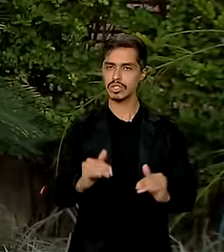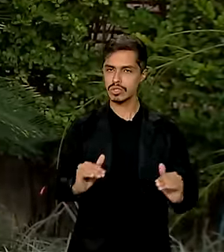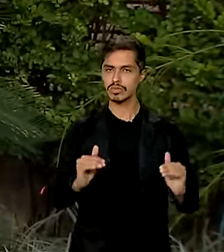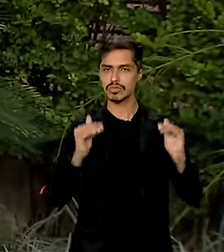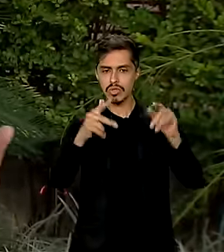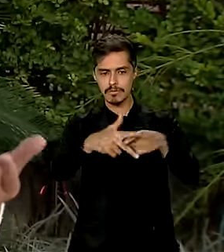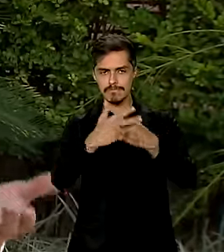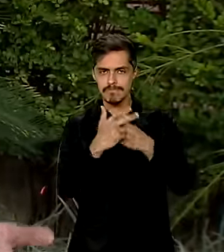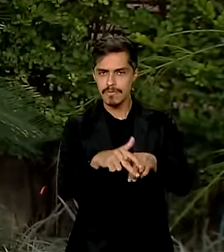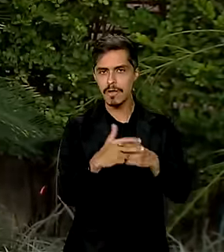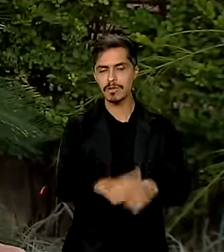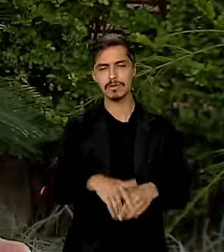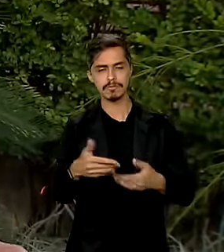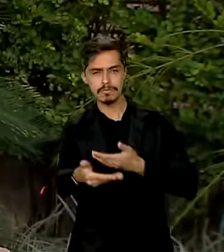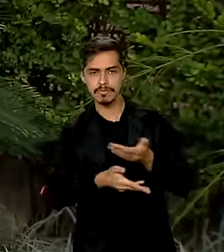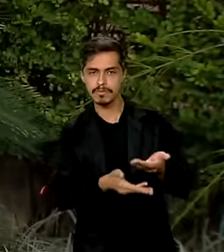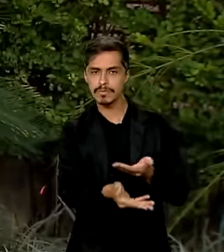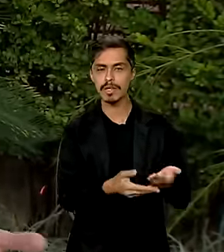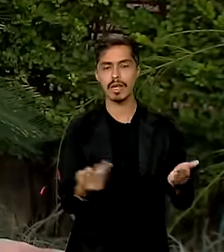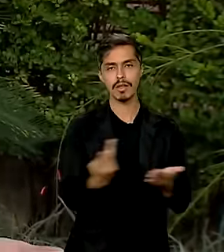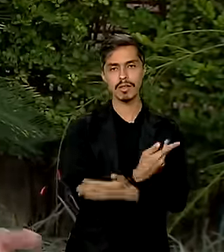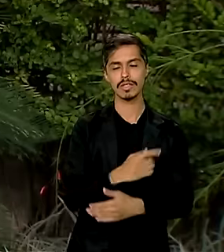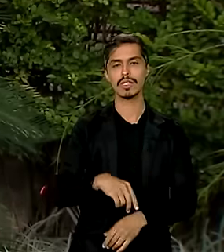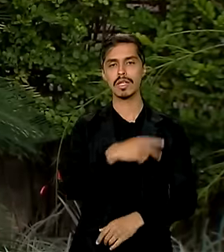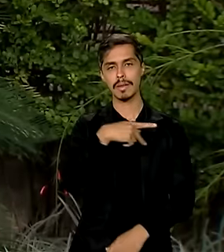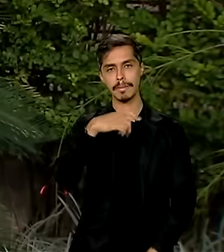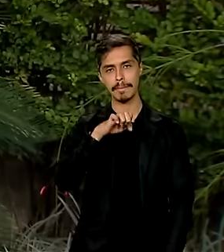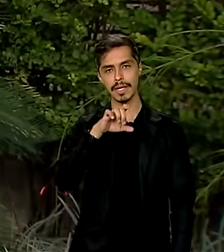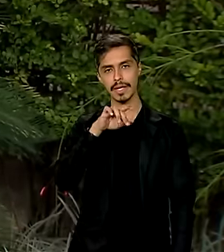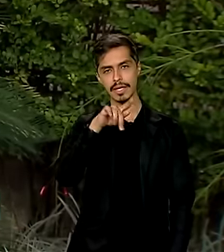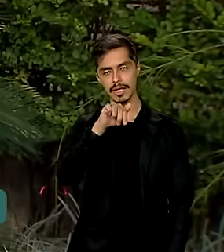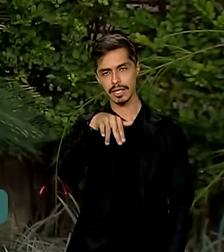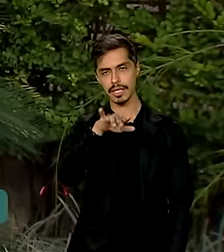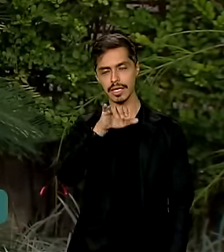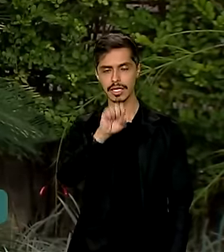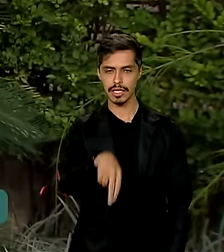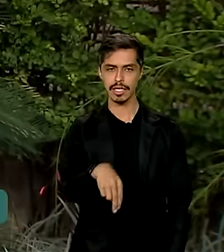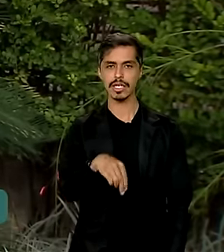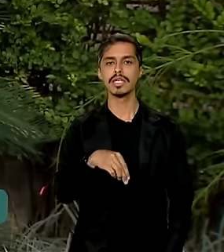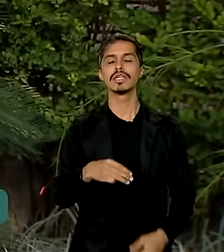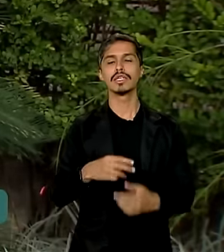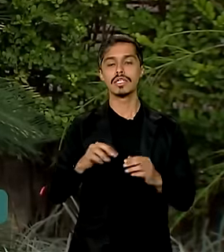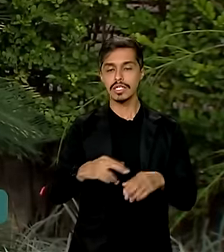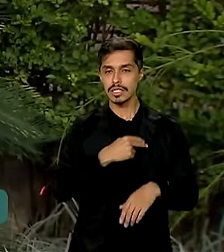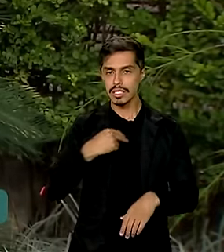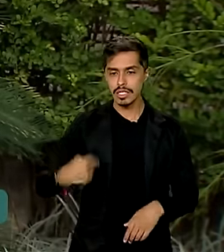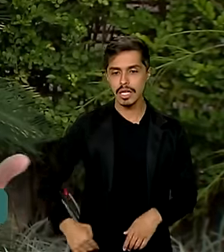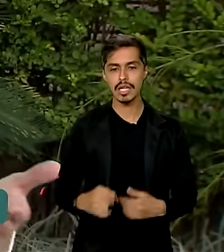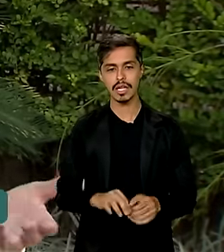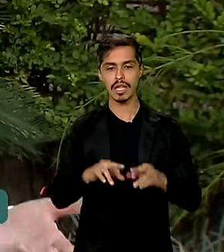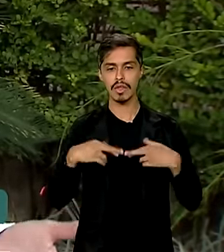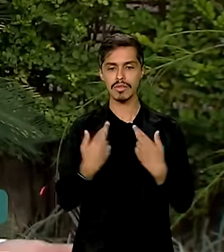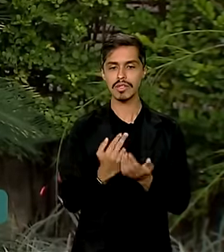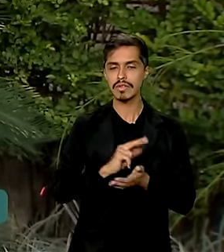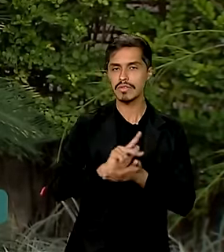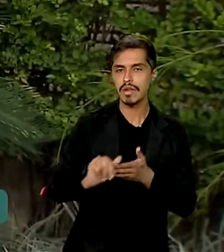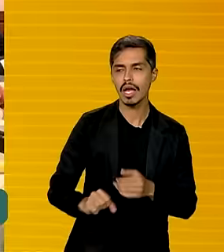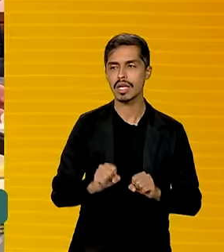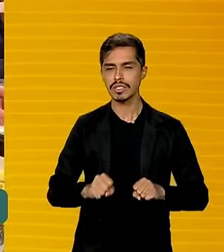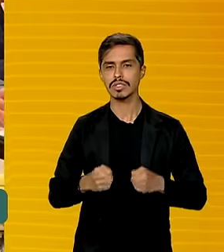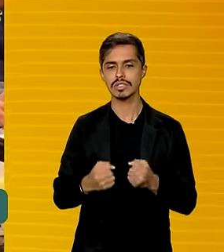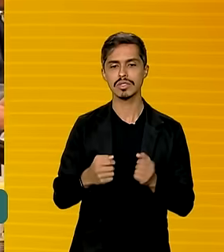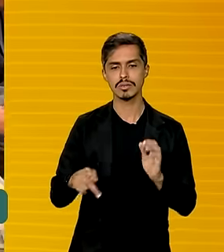Consertação e Cooperação, realizado em Pequim, reuniu representantes de 21 ministérios e agências governamentais